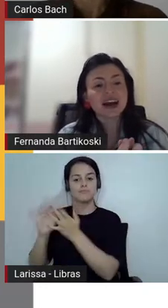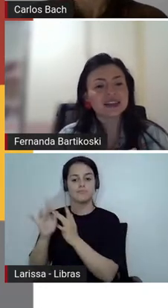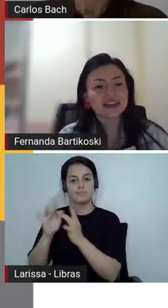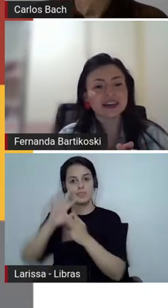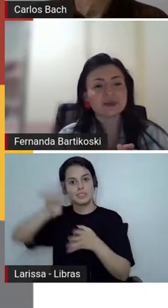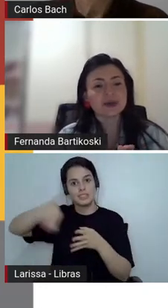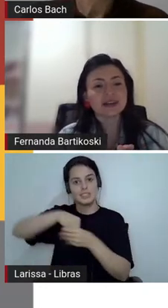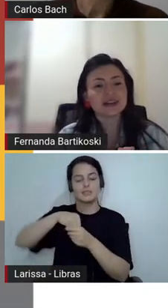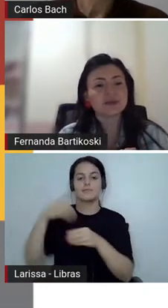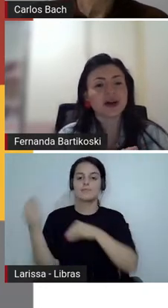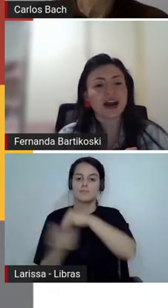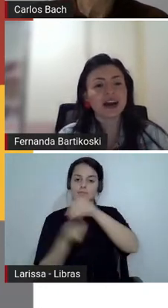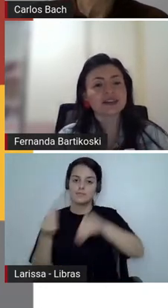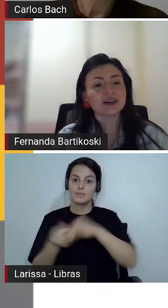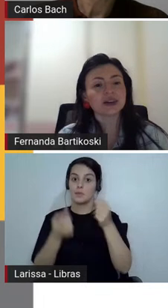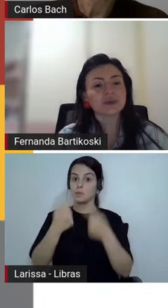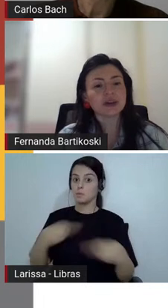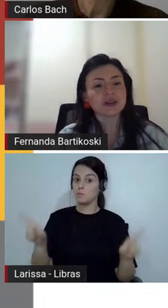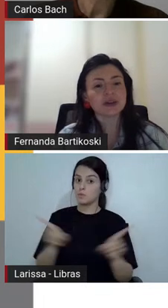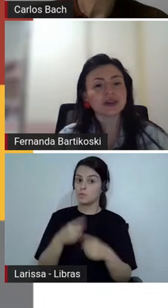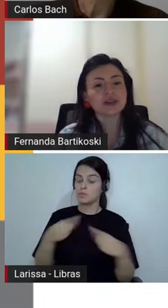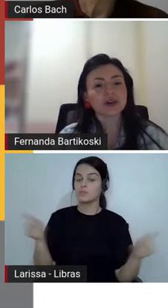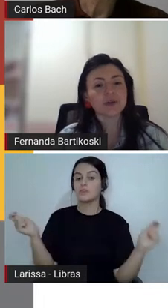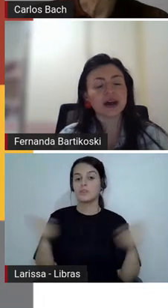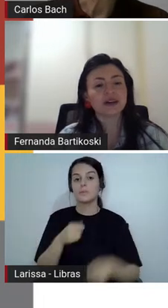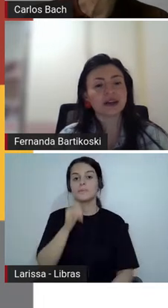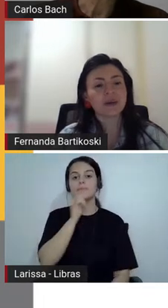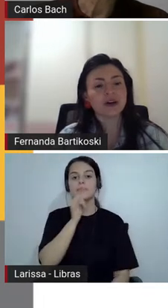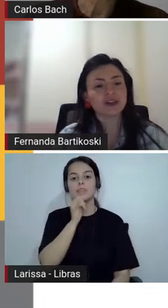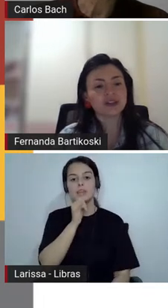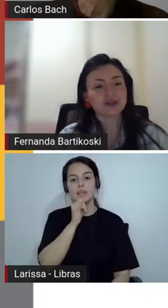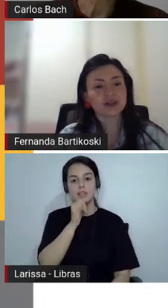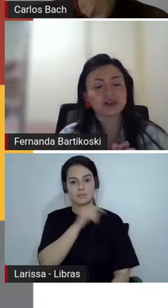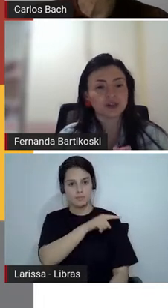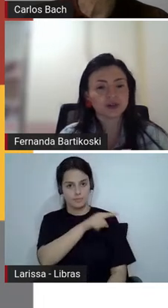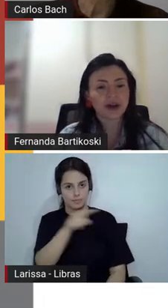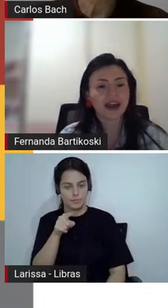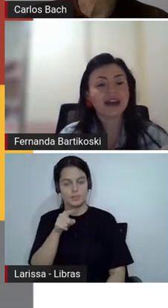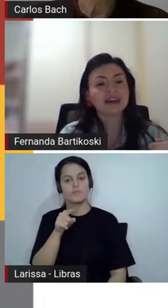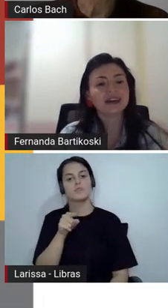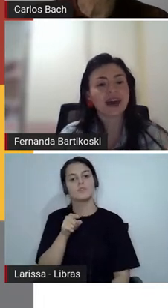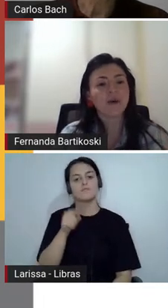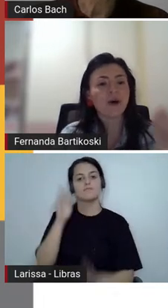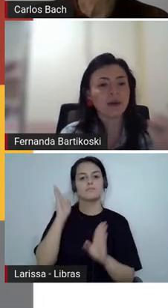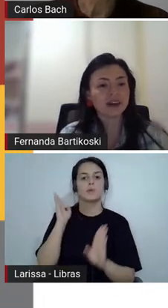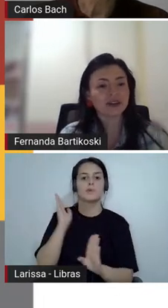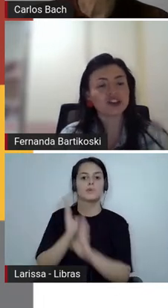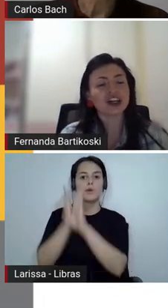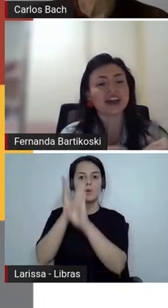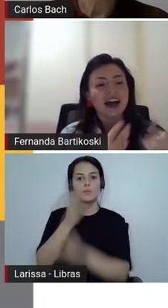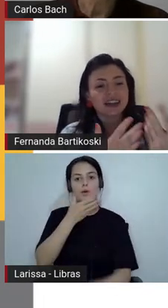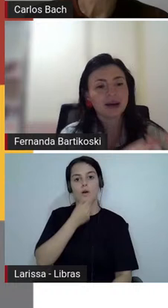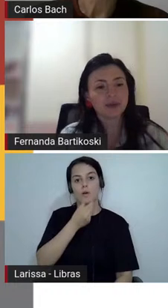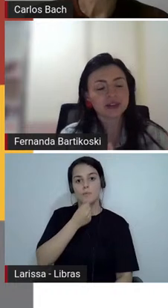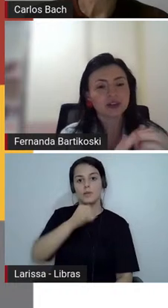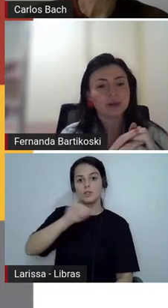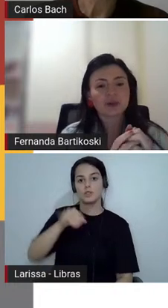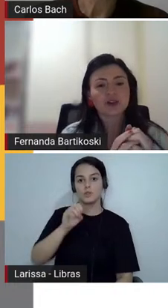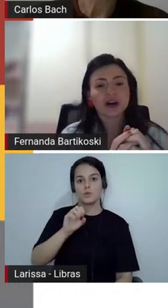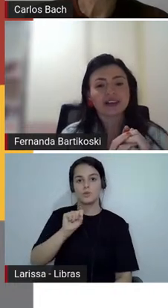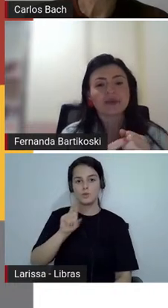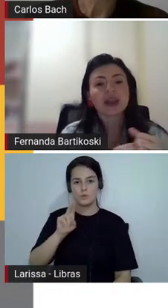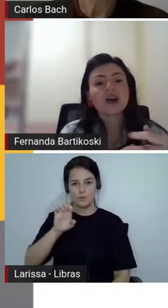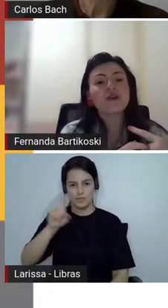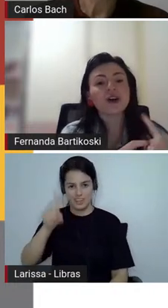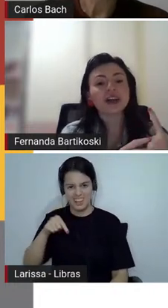a seis por exemplo a reação das pessoas que souberam da morte de Josué que é o homem que não tinha nada da música do